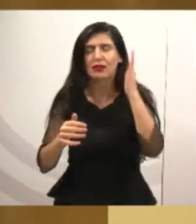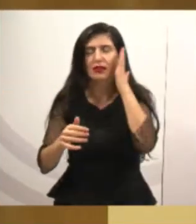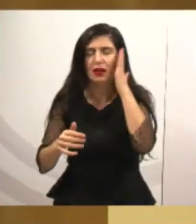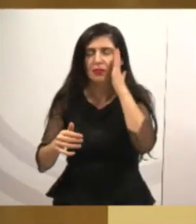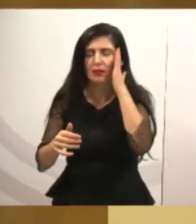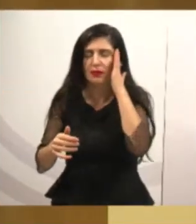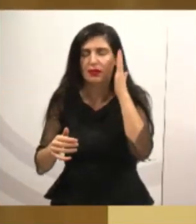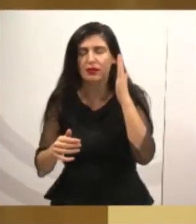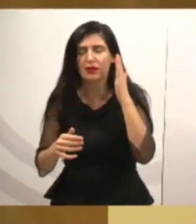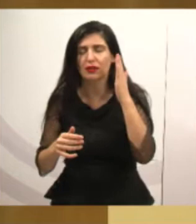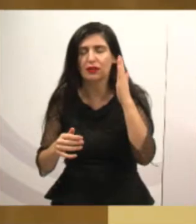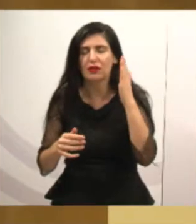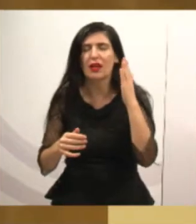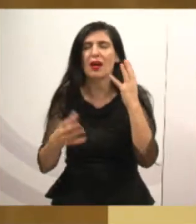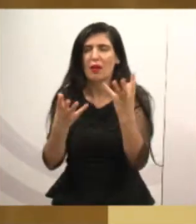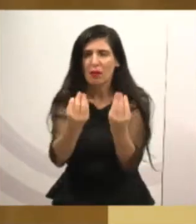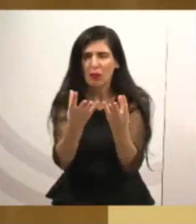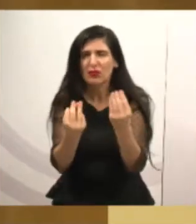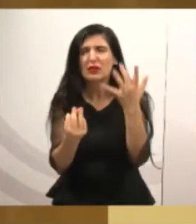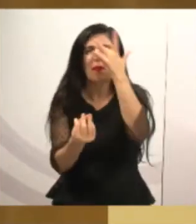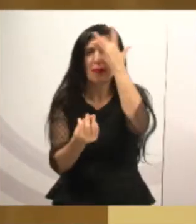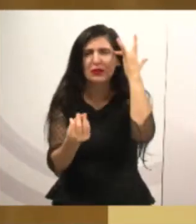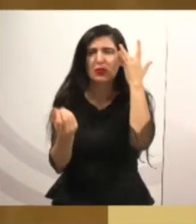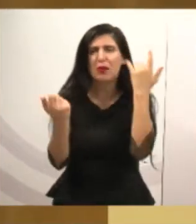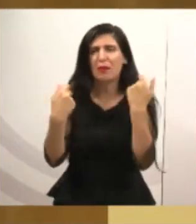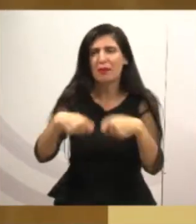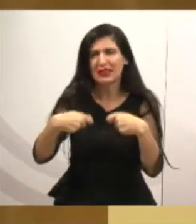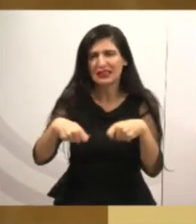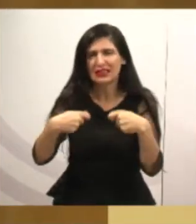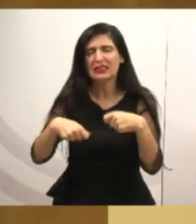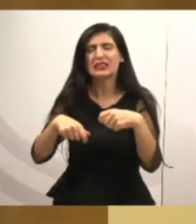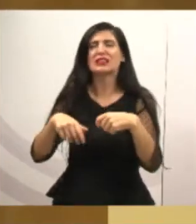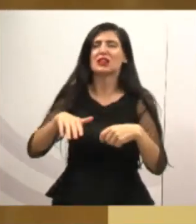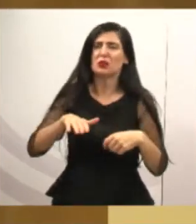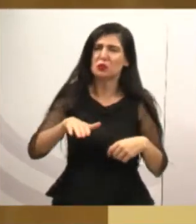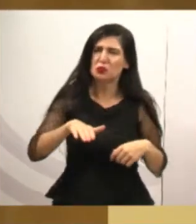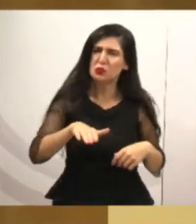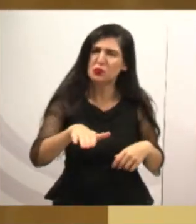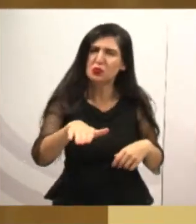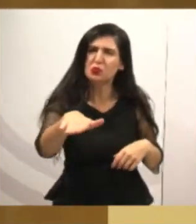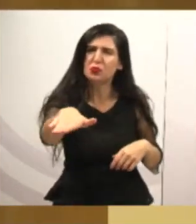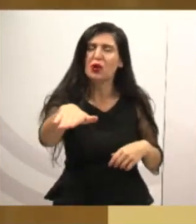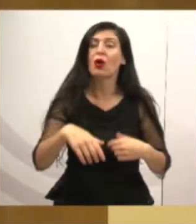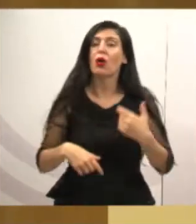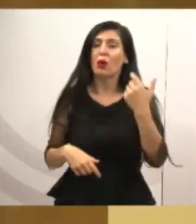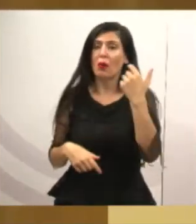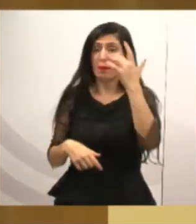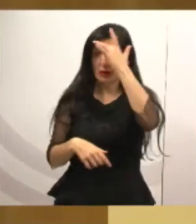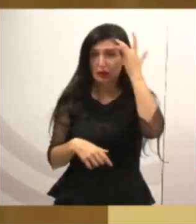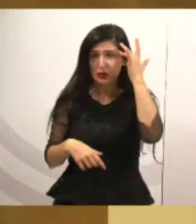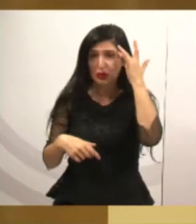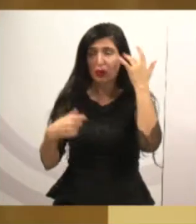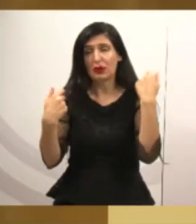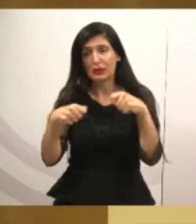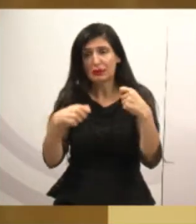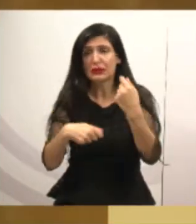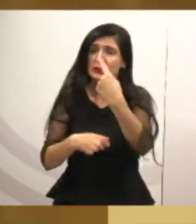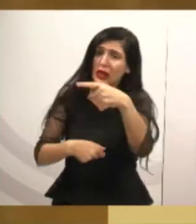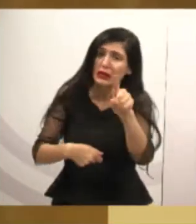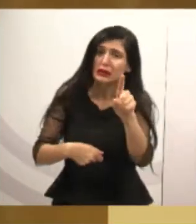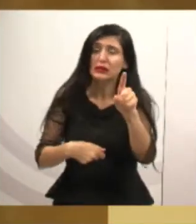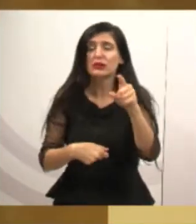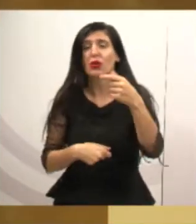demandas são muito grandes aqui na nossa cidade, principalmente o pessoal que vai para outra cidade para fazer os seus exames.